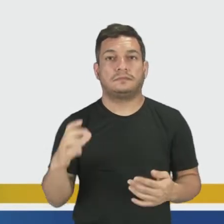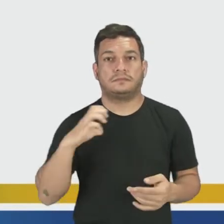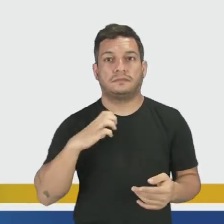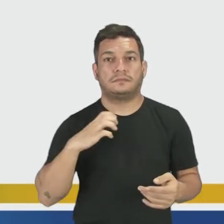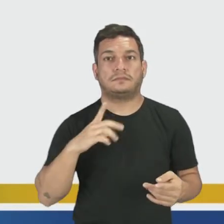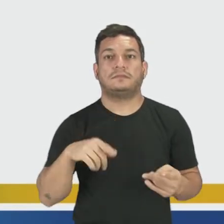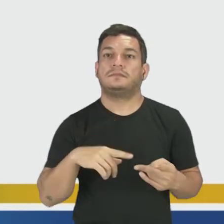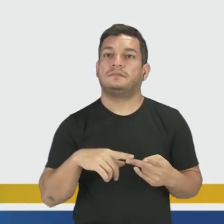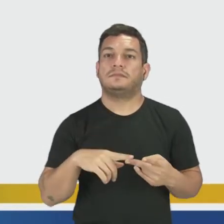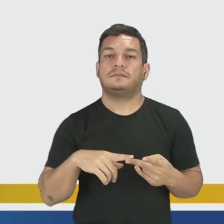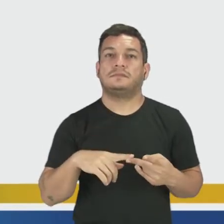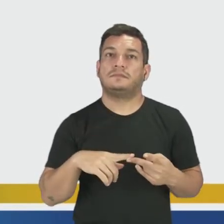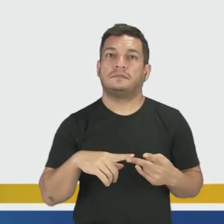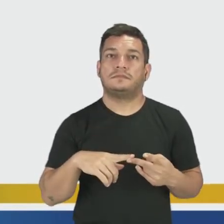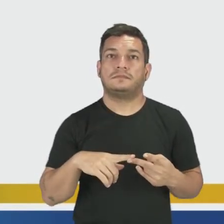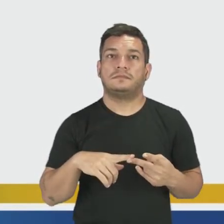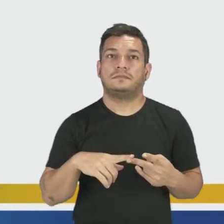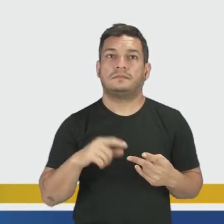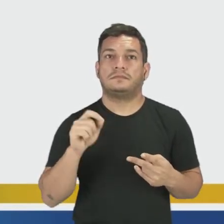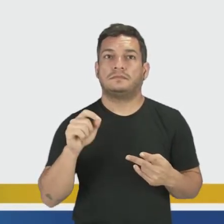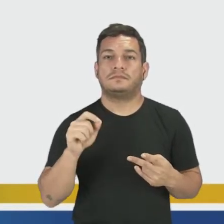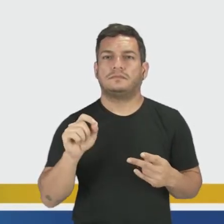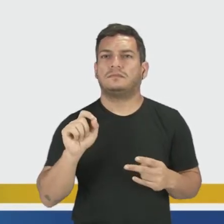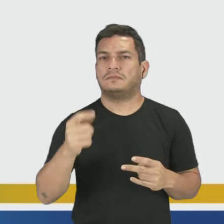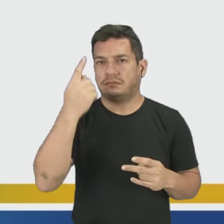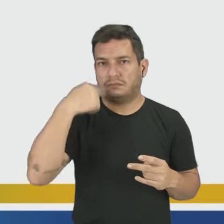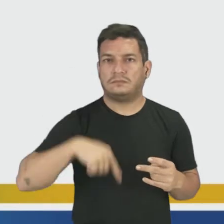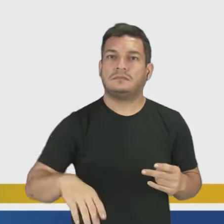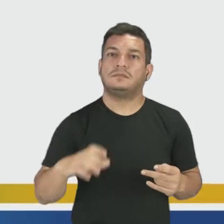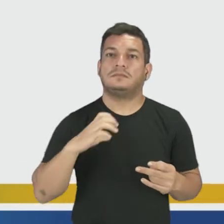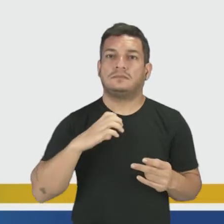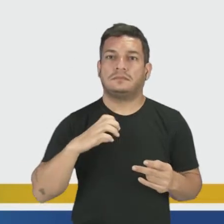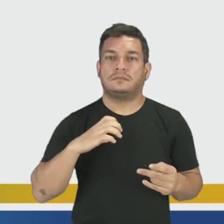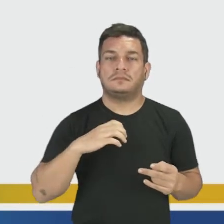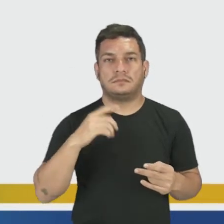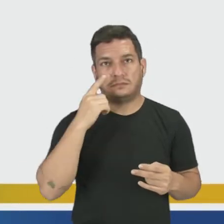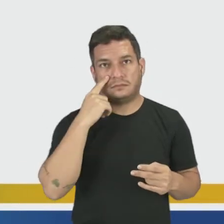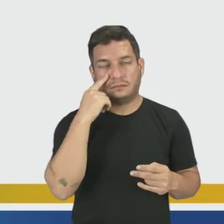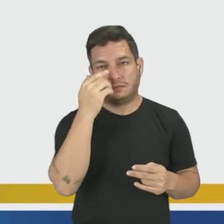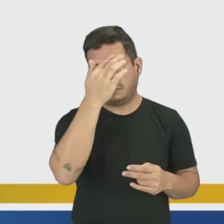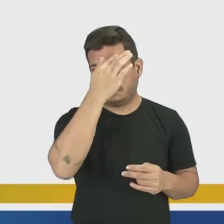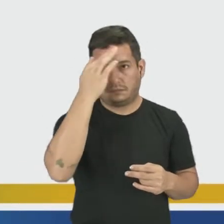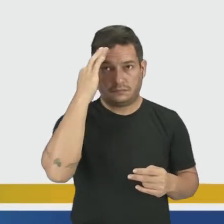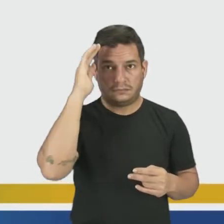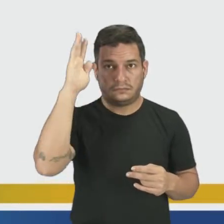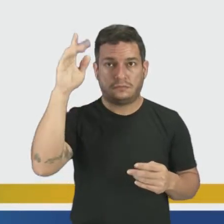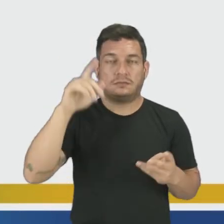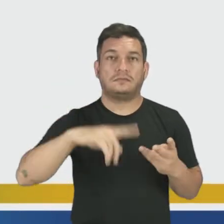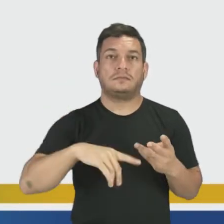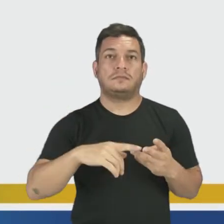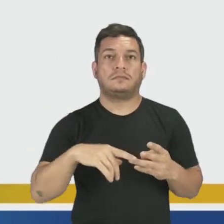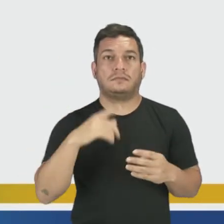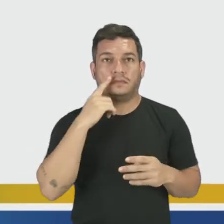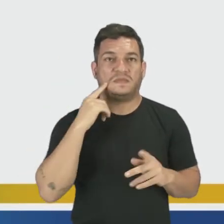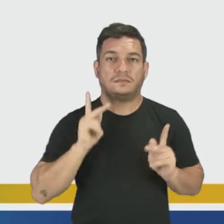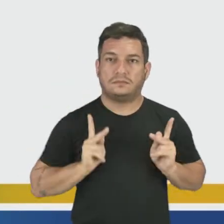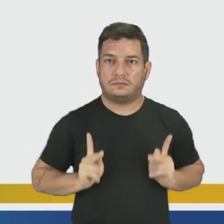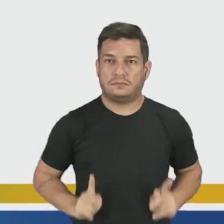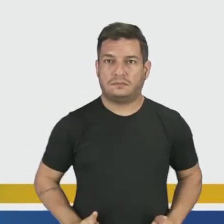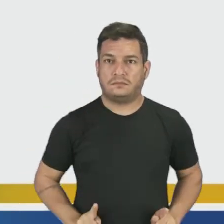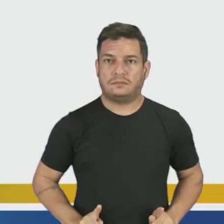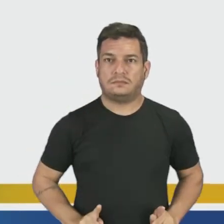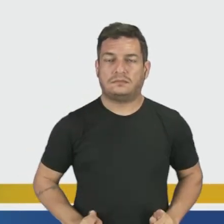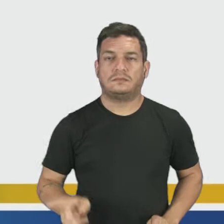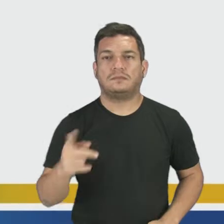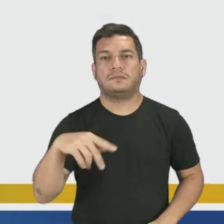ética, o que é ser ético. Nós vamos ver a ética lá na filosofia. A disciplina, você